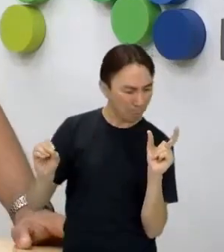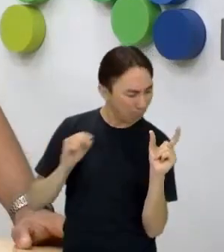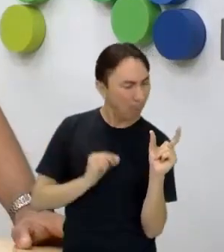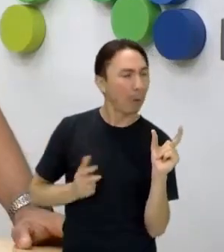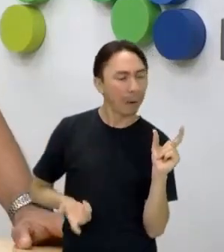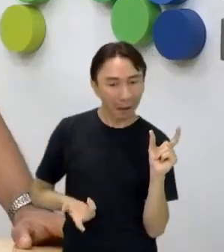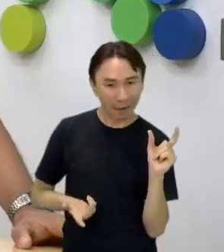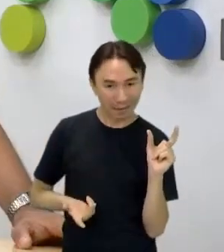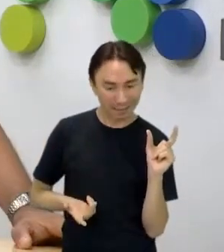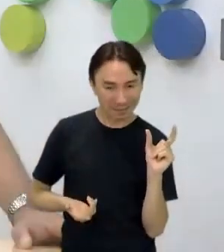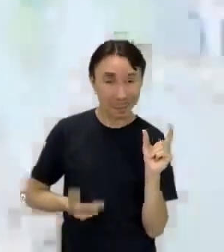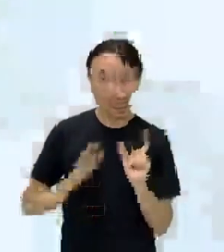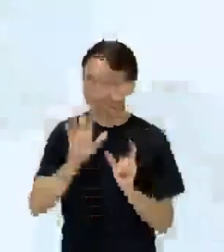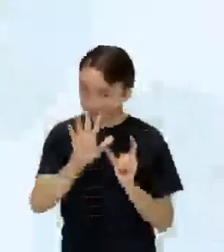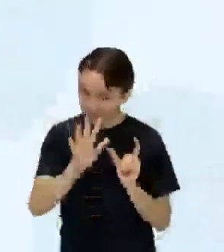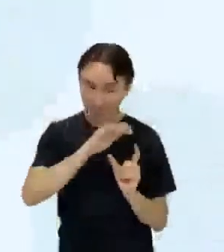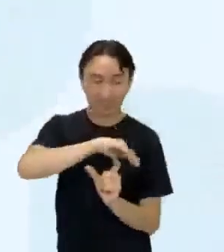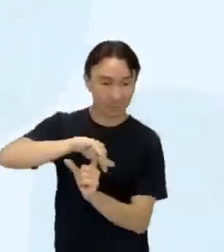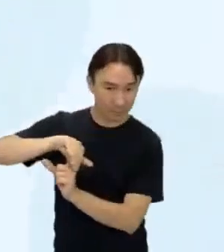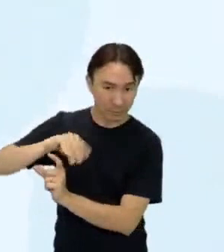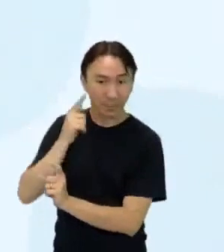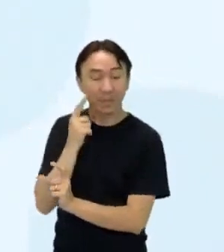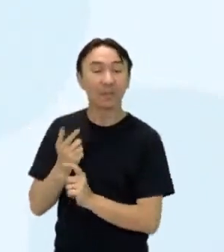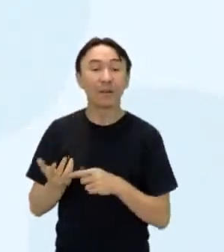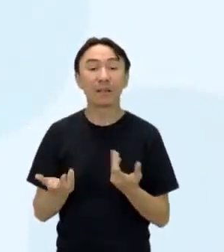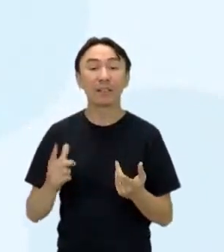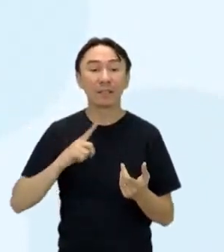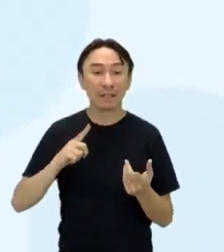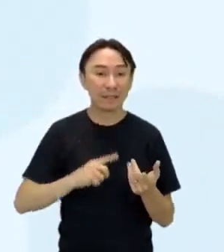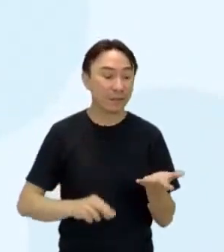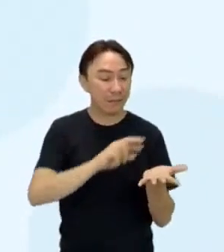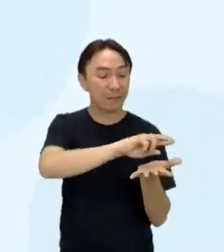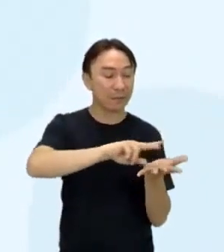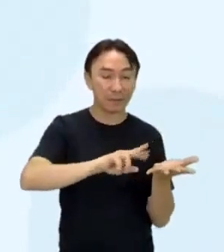ler essa parte aí que está falando da variedade histórica. Vamos lá.